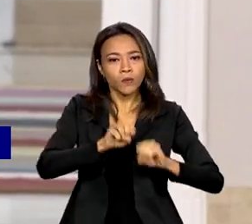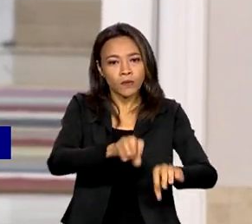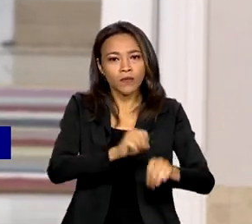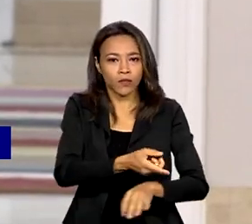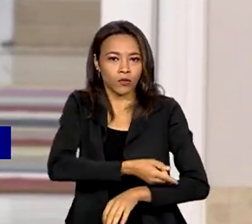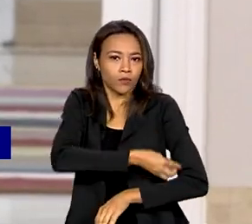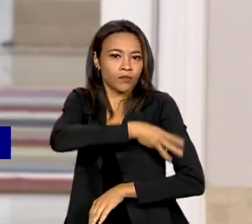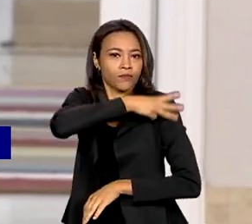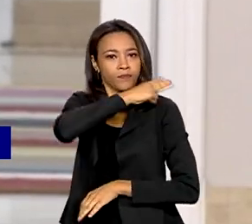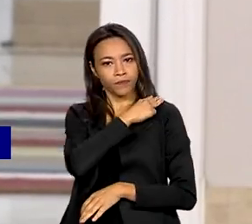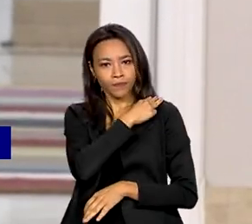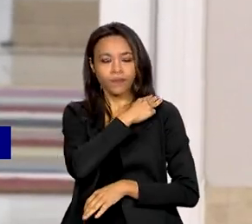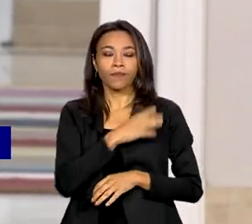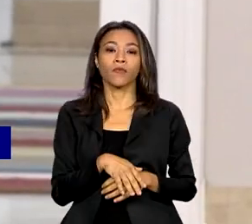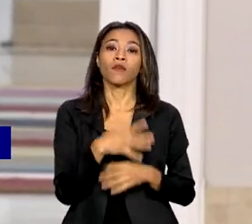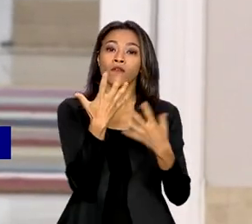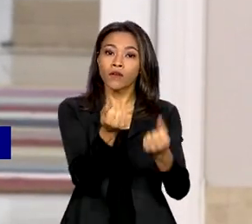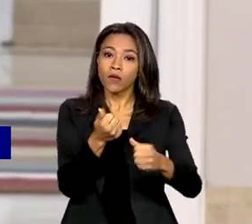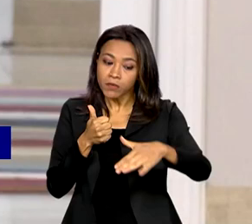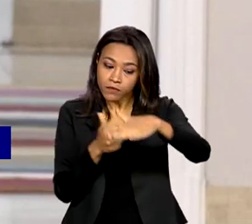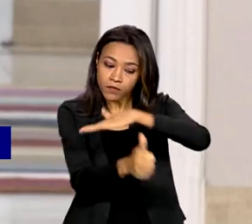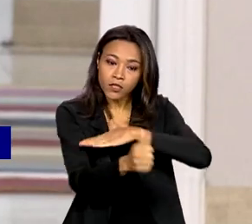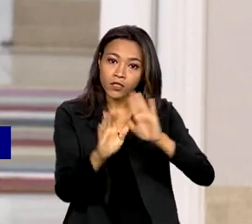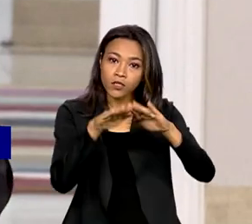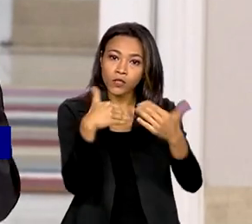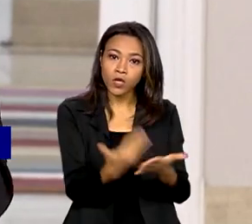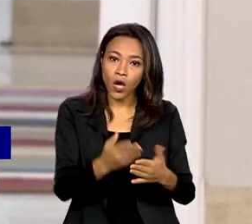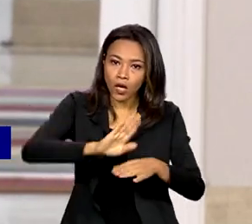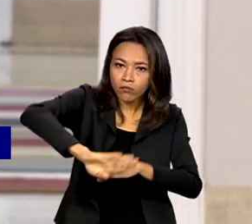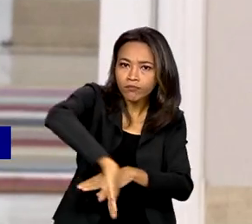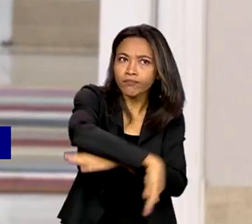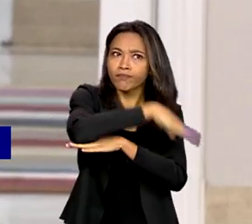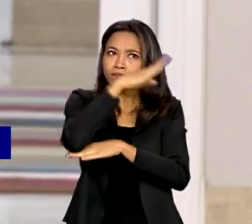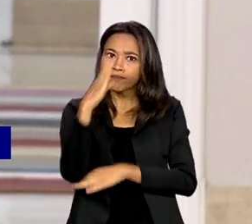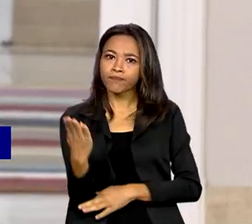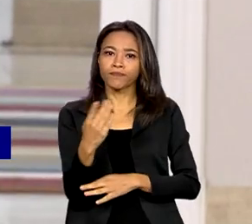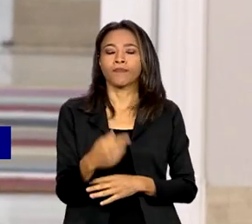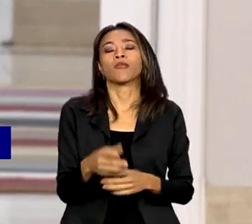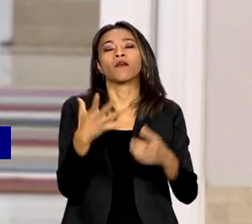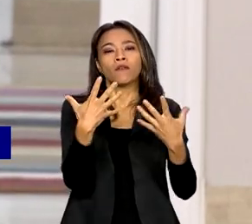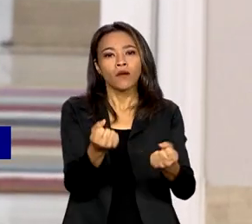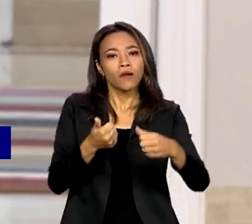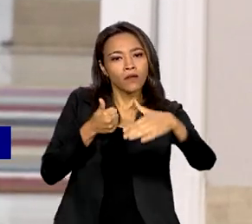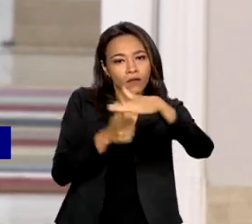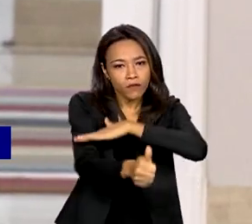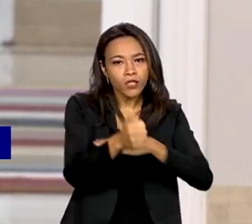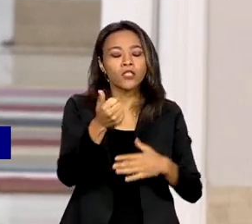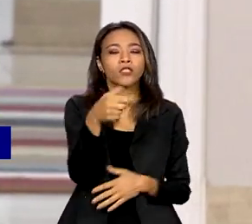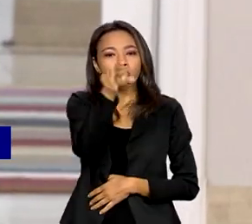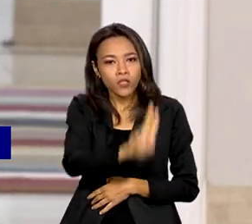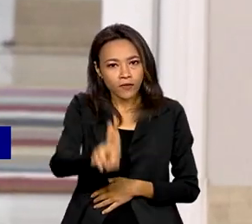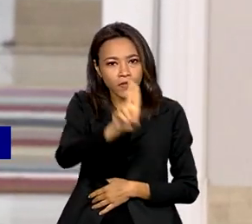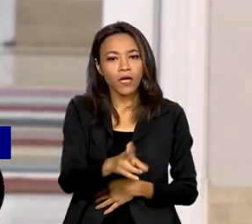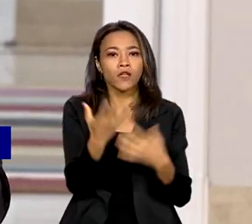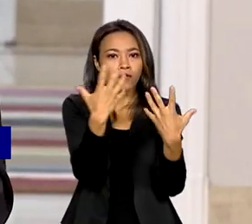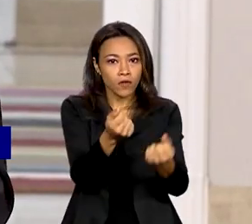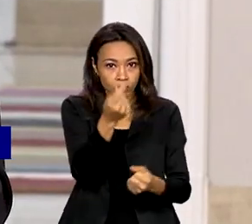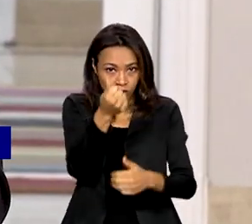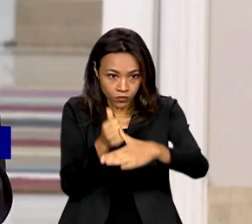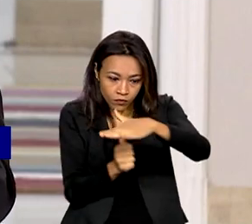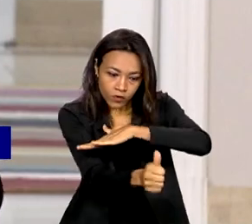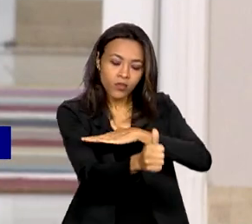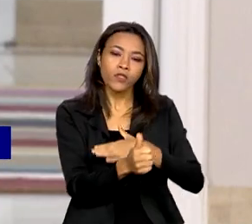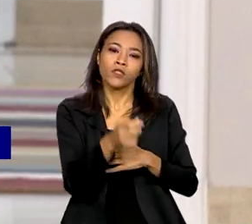A gente vai investir na escola de tempo integral. A gente vai investir nas universidades. A gente vai investir em pesquisa.